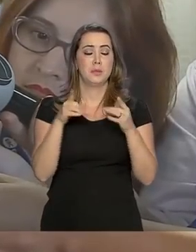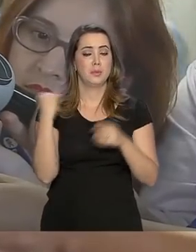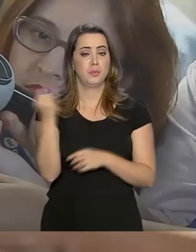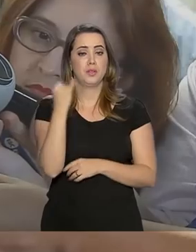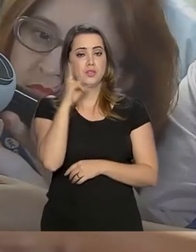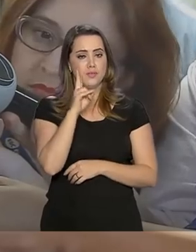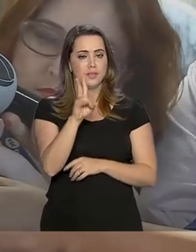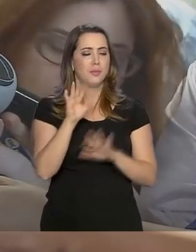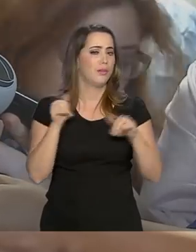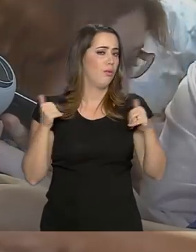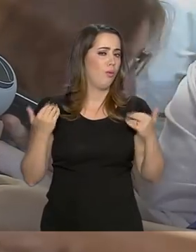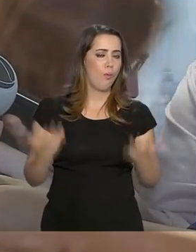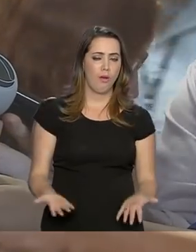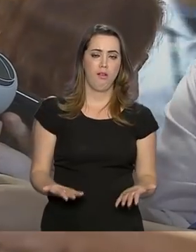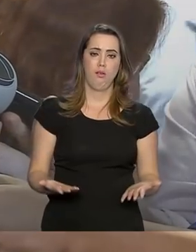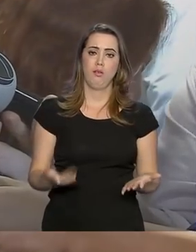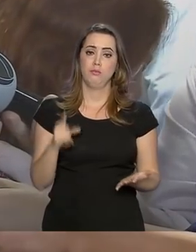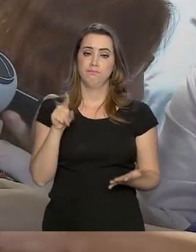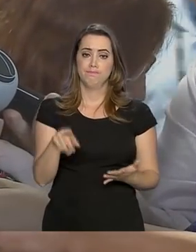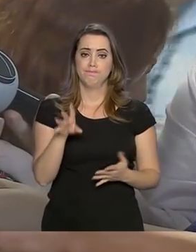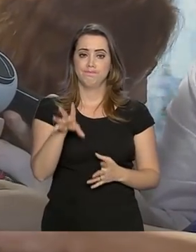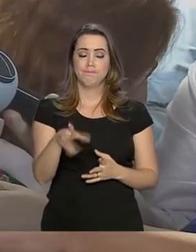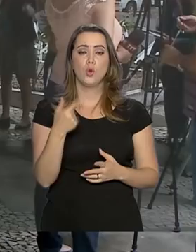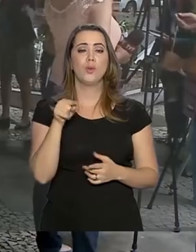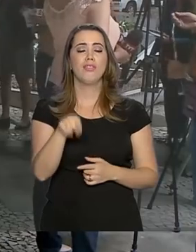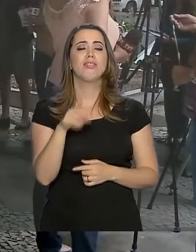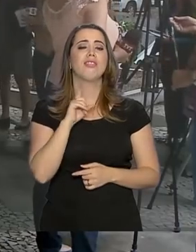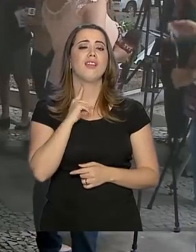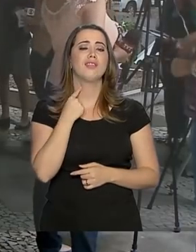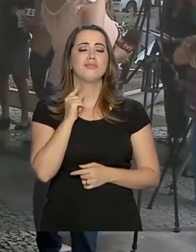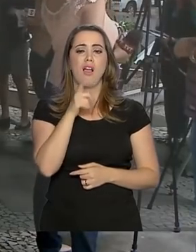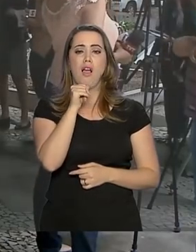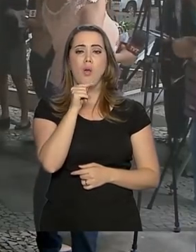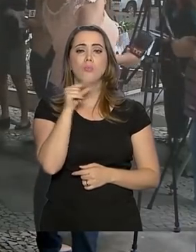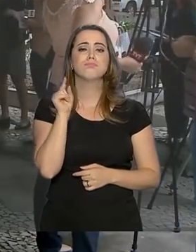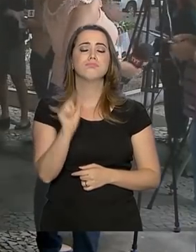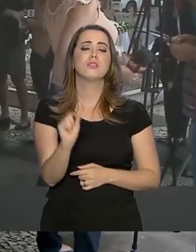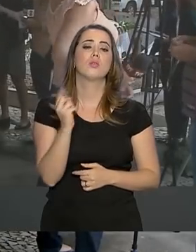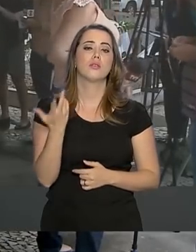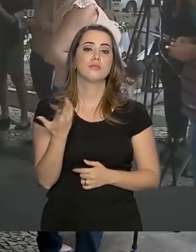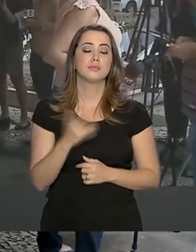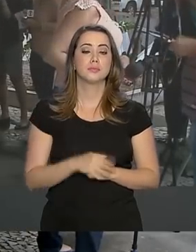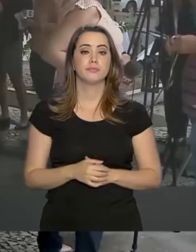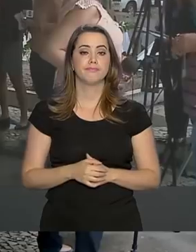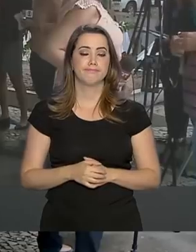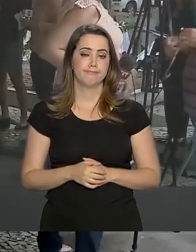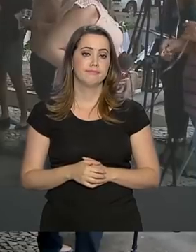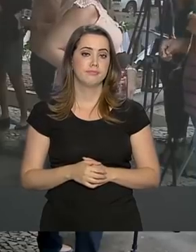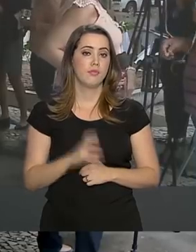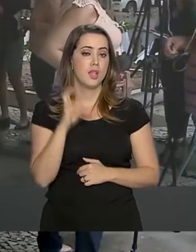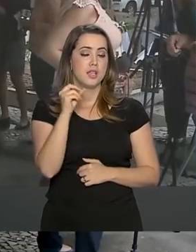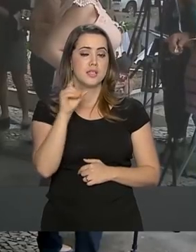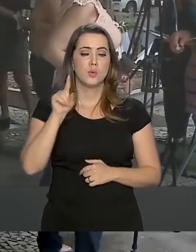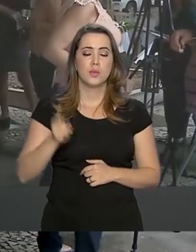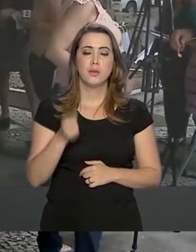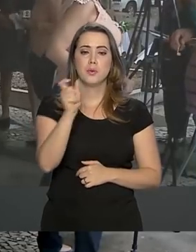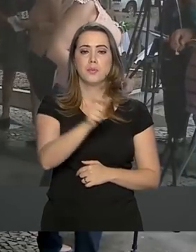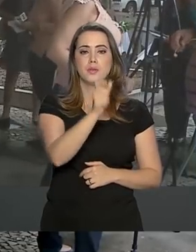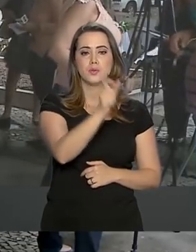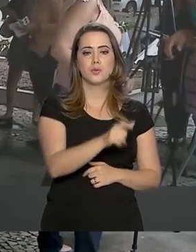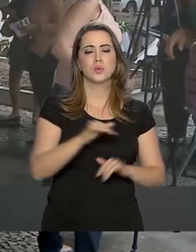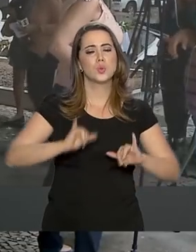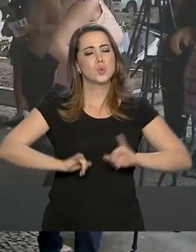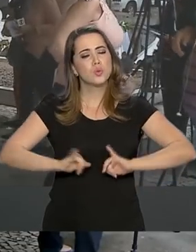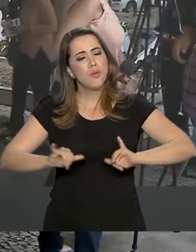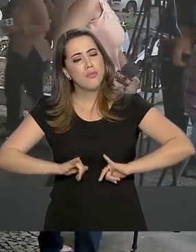avaliar quais são os contaminantes dessa lama. Segundo os pesquisadores da Fiocruz, cerca de 50 mil pessoas estão